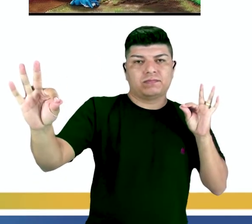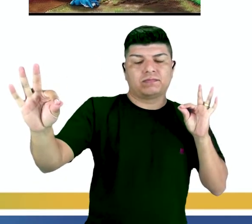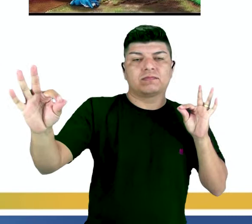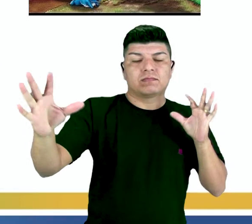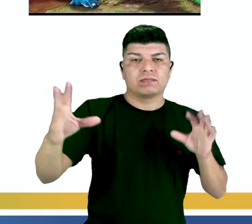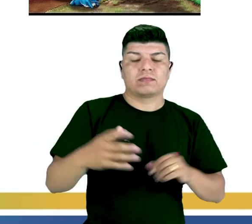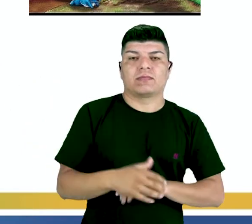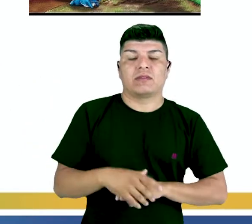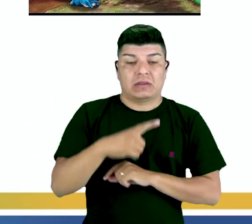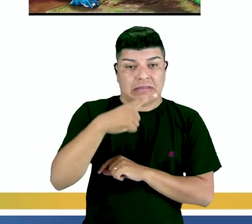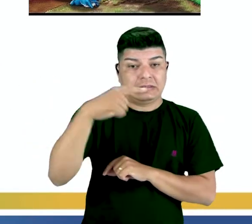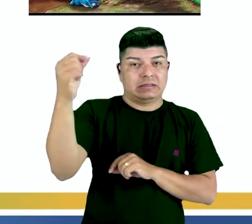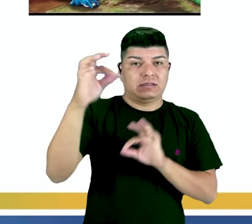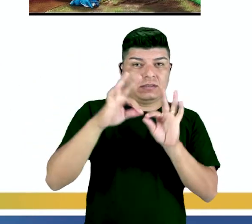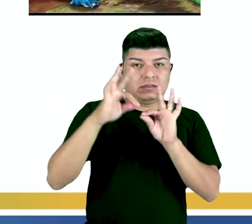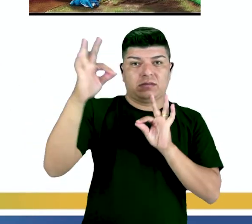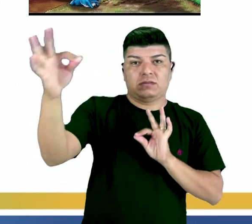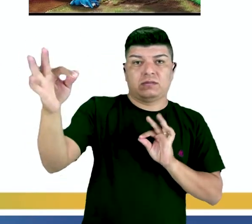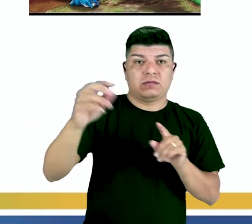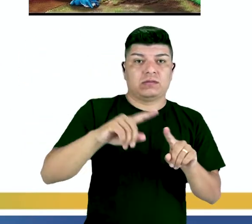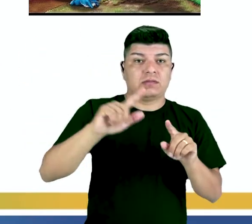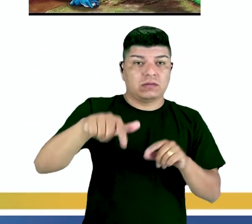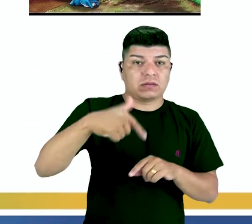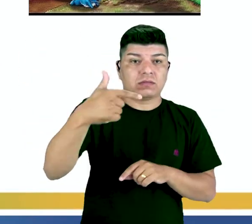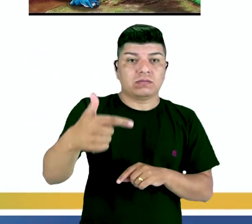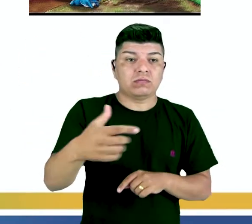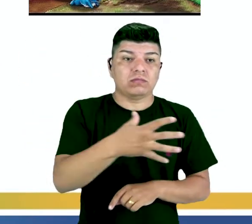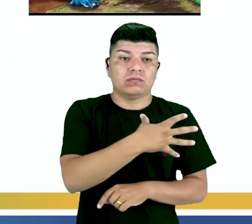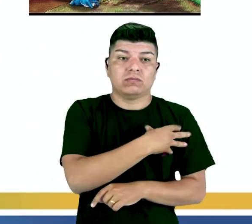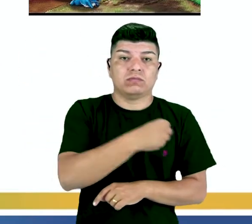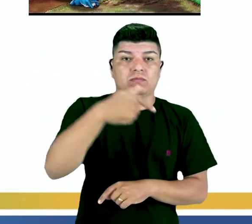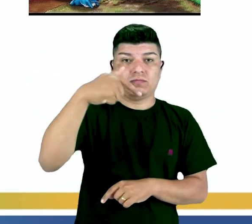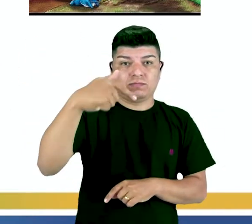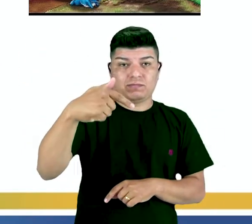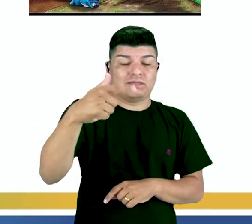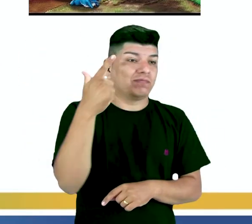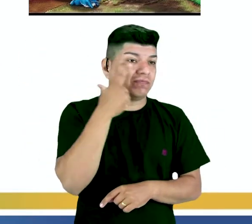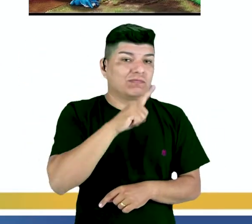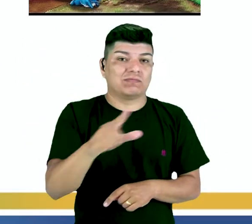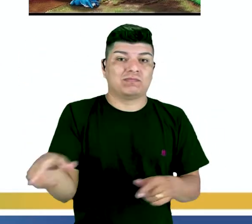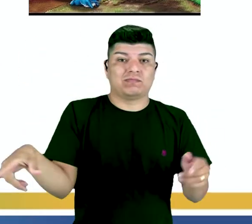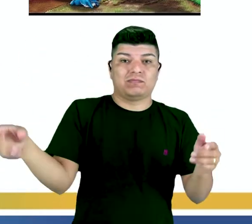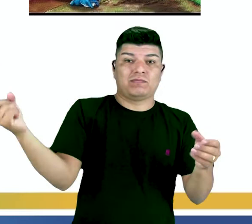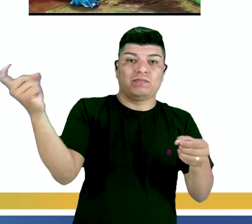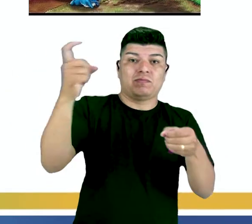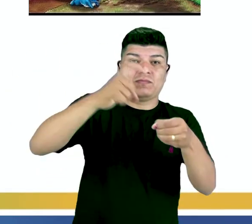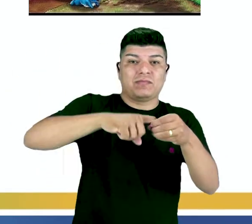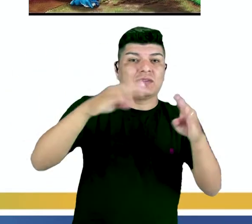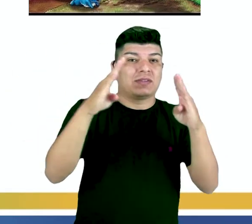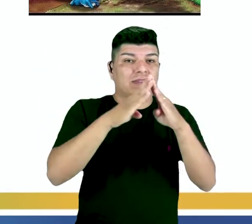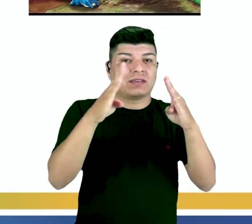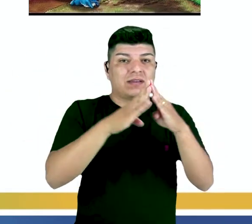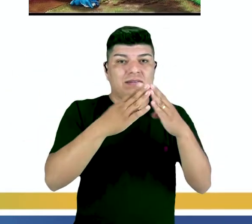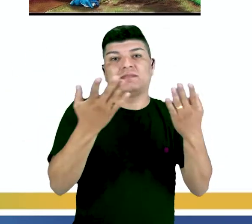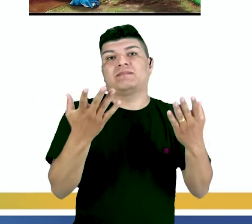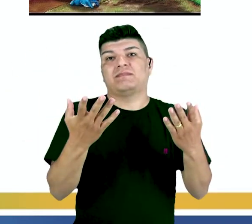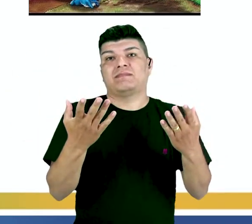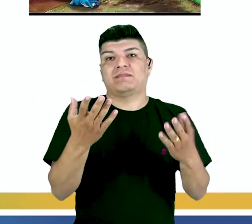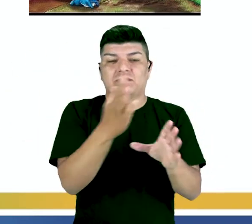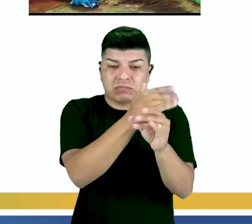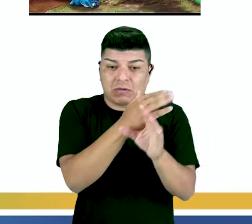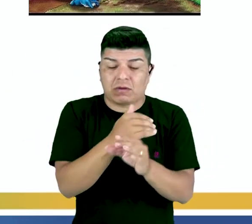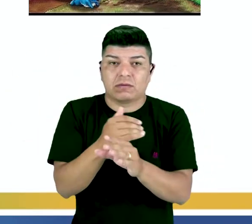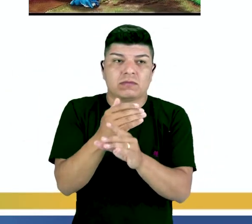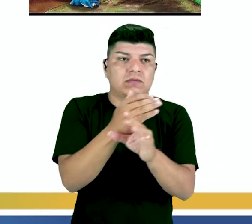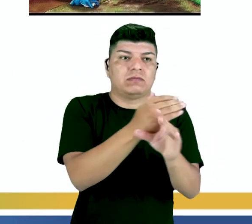os sete meninos não conseguiram encontrar o caminho de volta para a casa e se perderam no mato. Depois de muito olhar, em